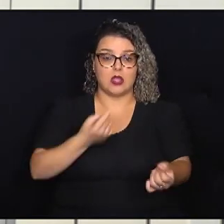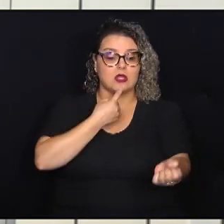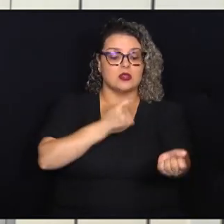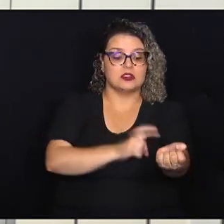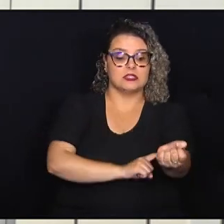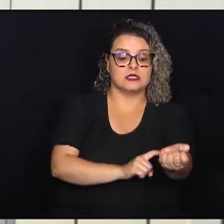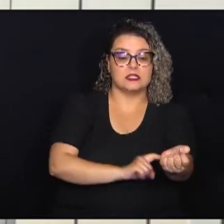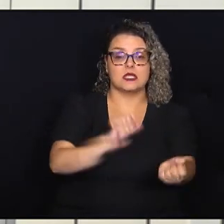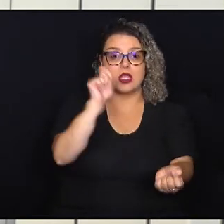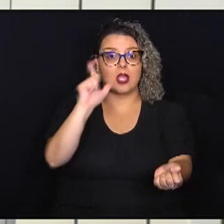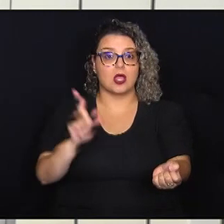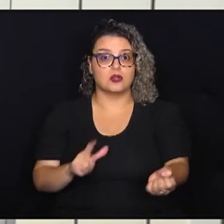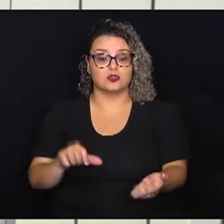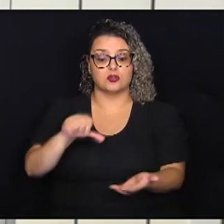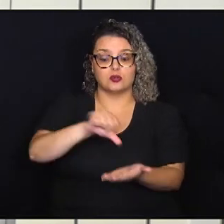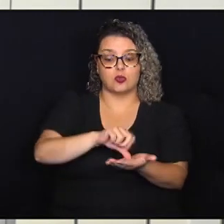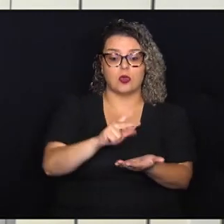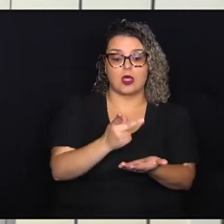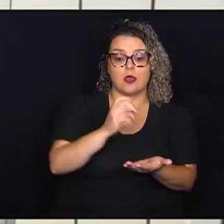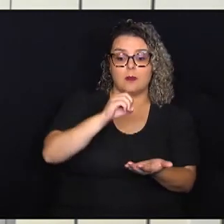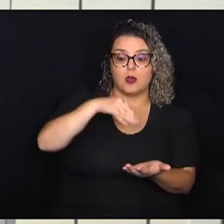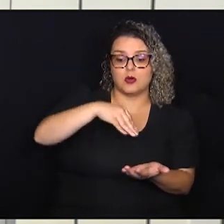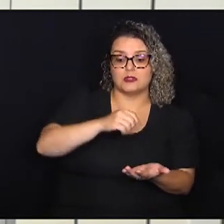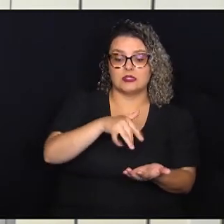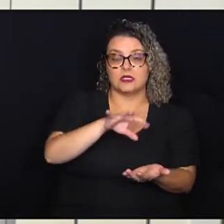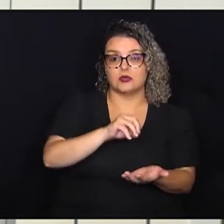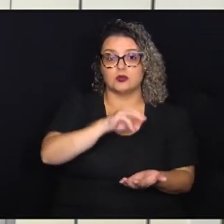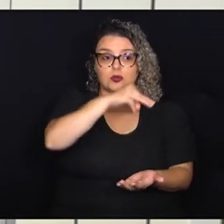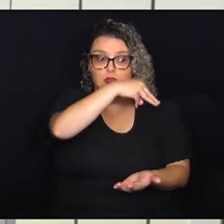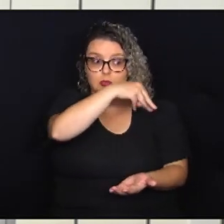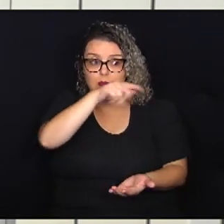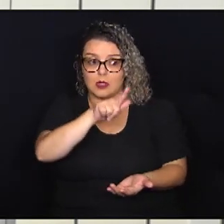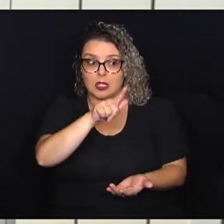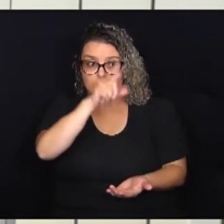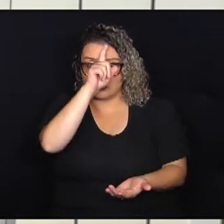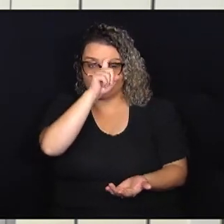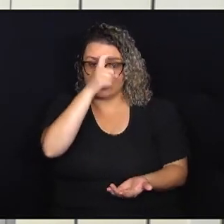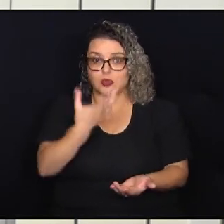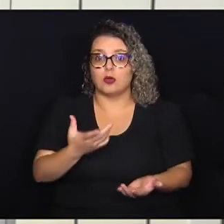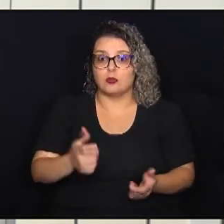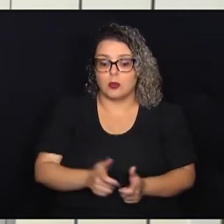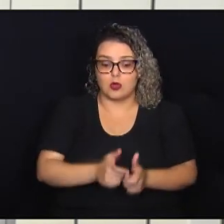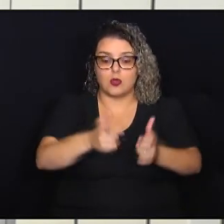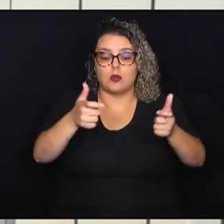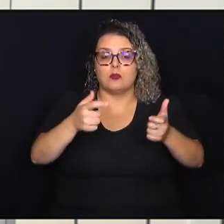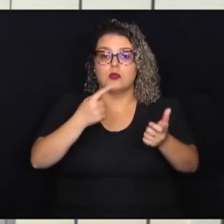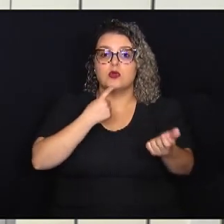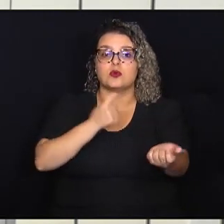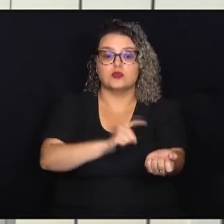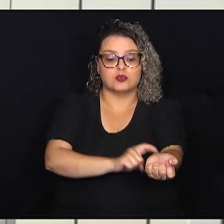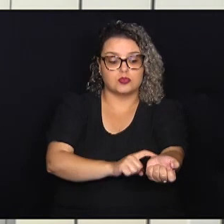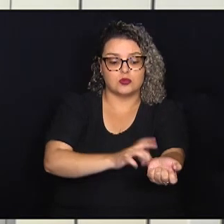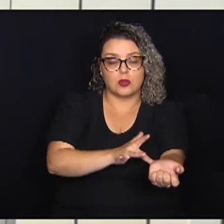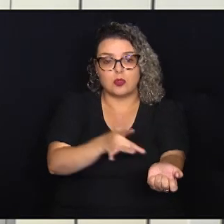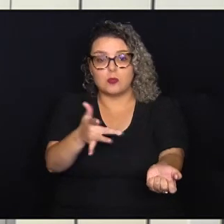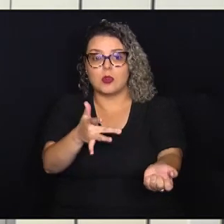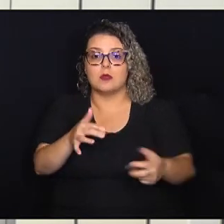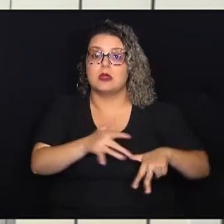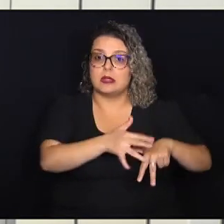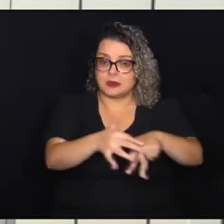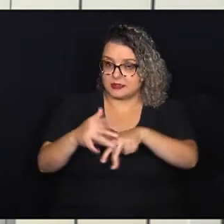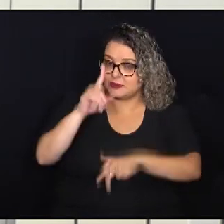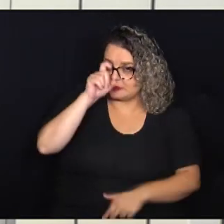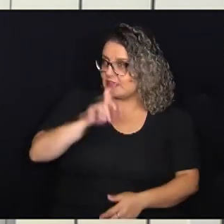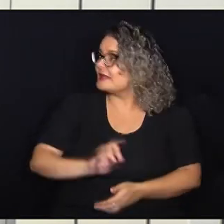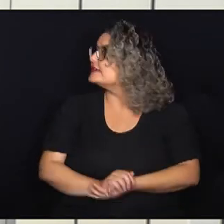Hemocentro do Mário Gatti, com o objetivo de aumentar o estoque de sangue disponível para pacientes em hospitais.